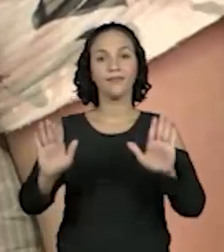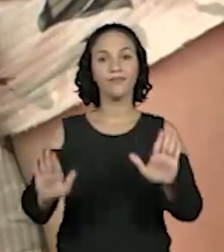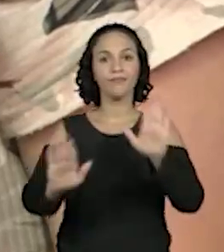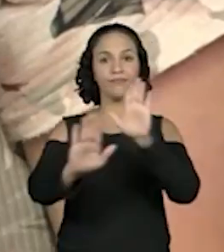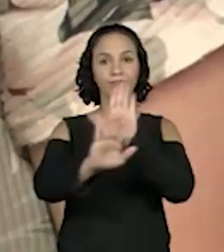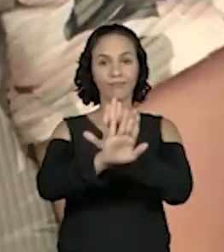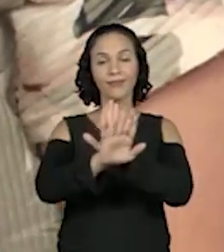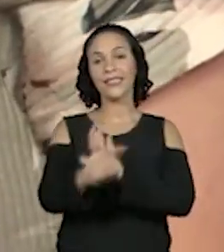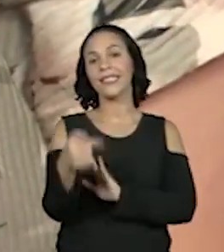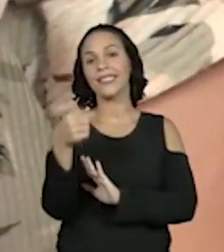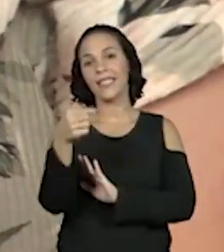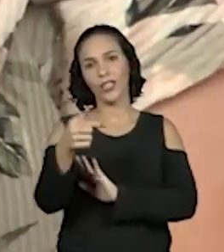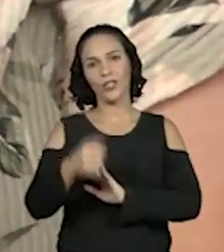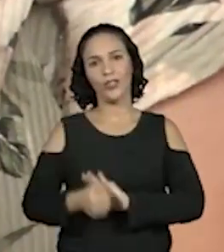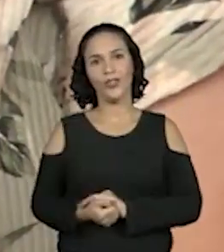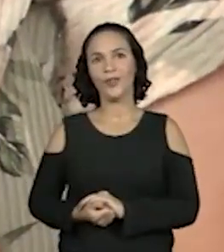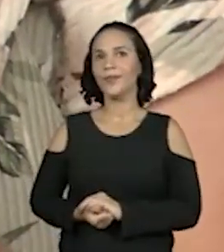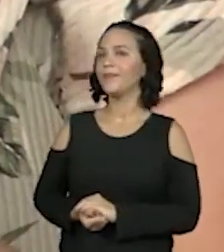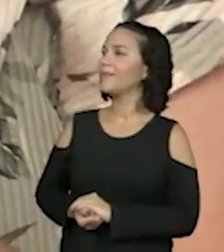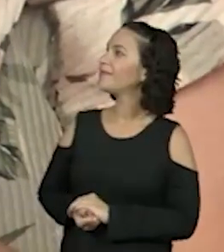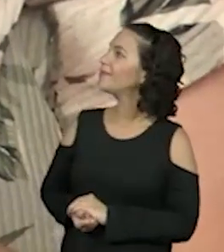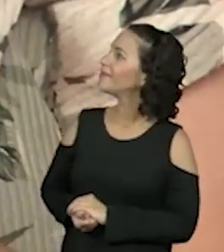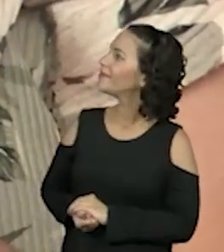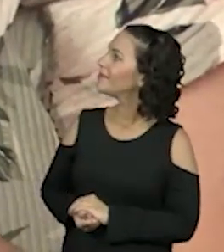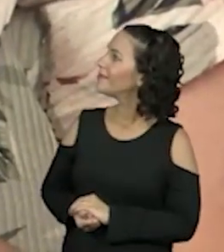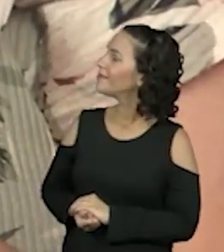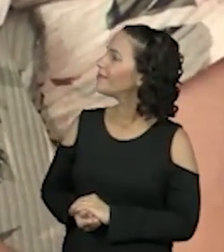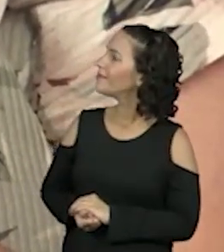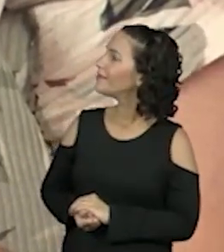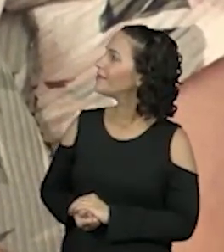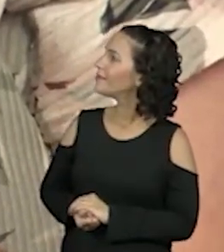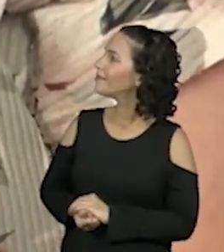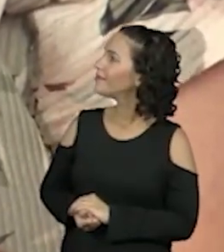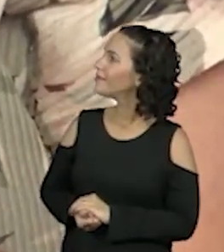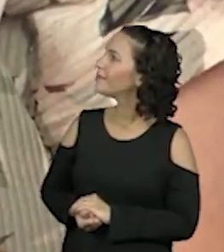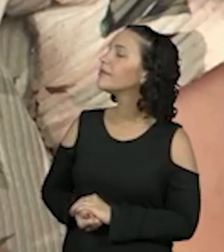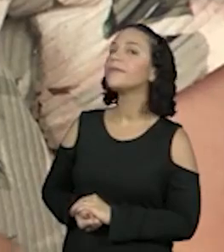E sete. E sete.